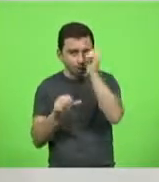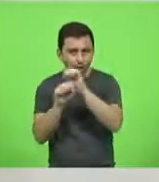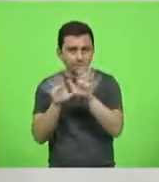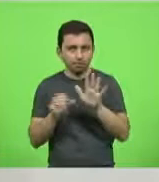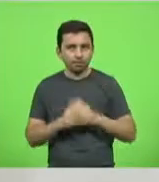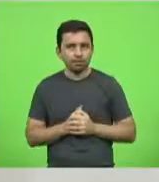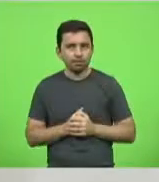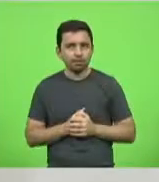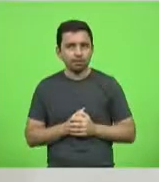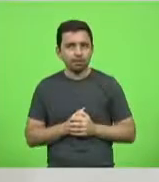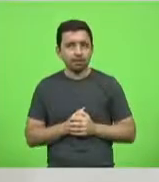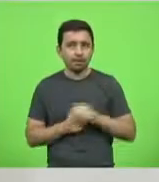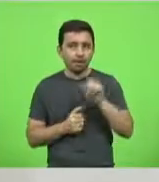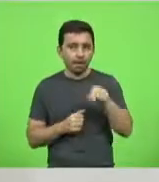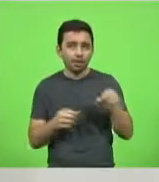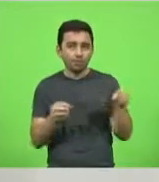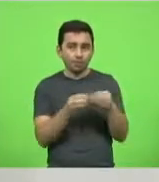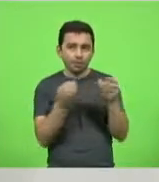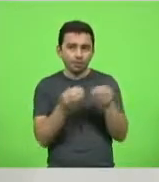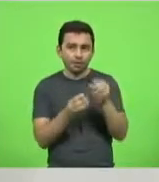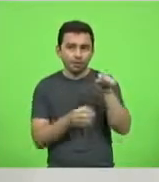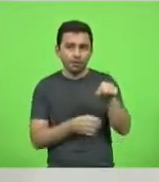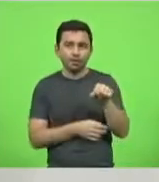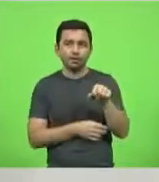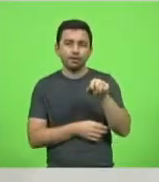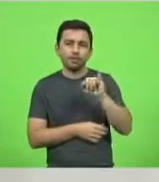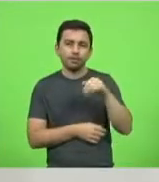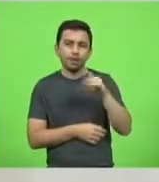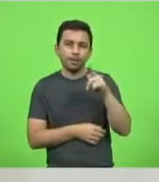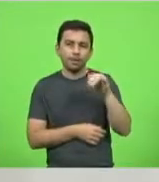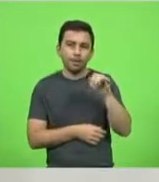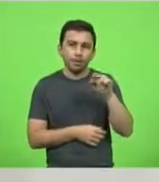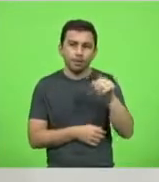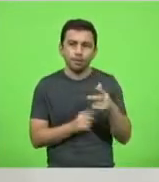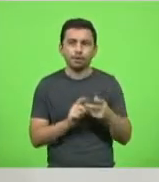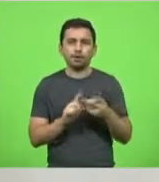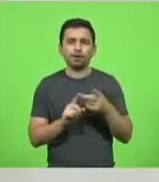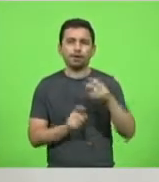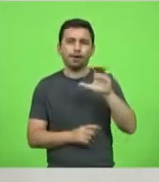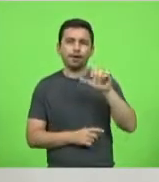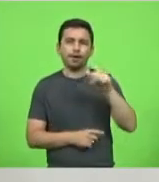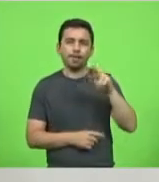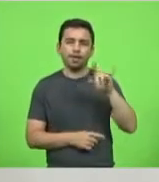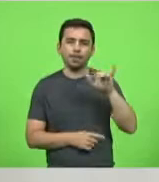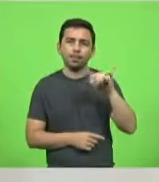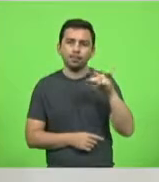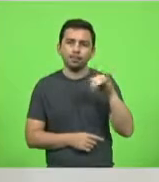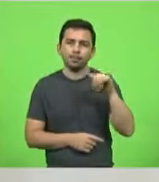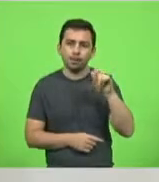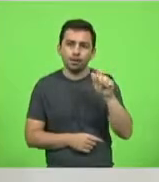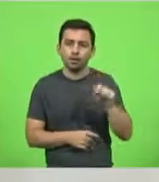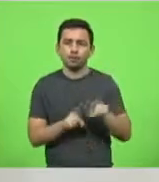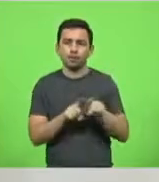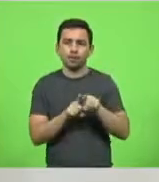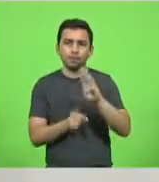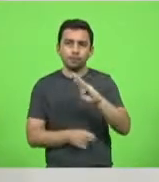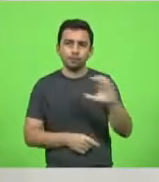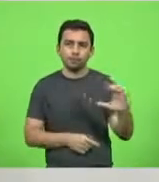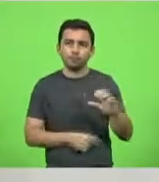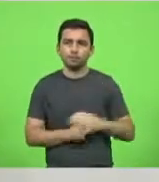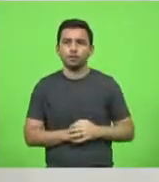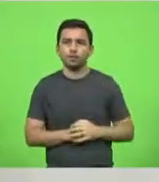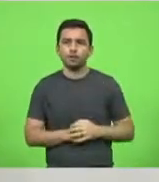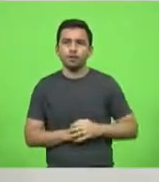É a região que atende ali. Bombinhas, Itapema, Luiz Alves, Canelinha, Balneário Camboriú, como eu disse, Bombinhas,